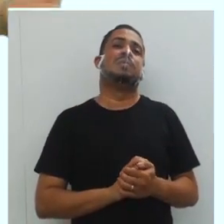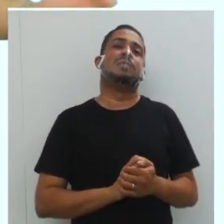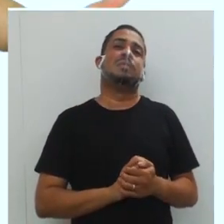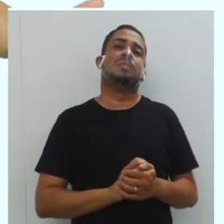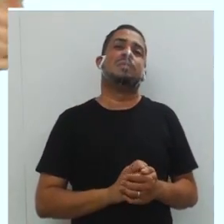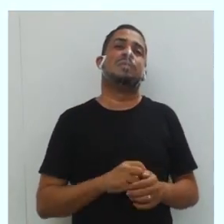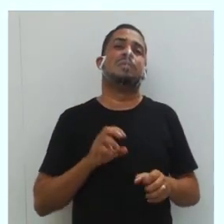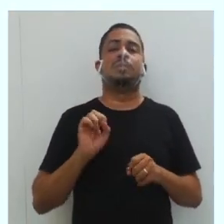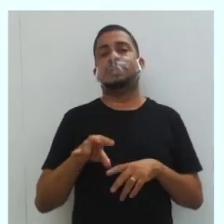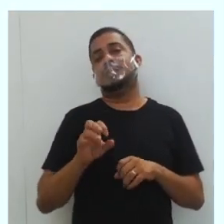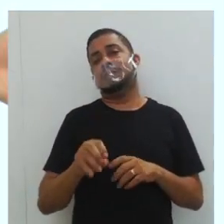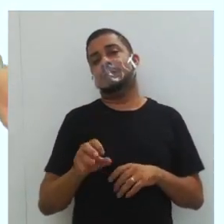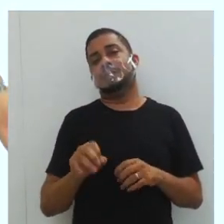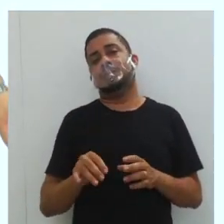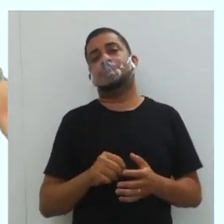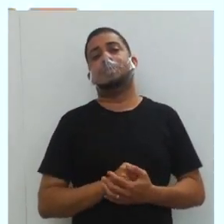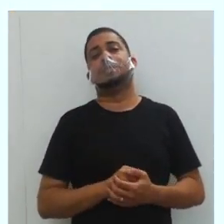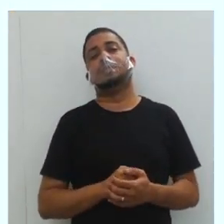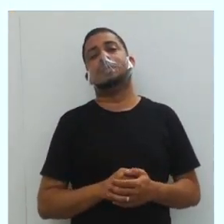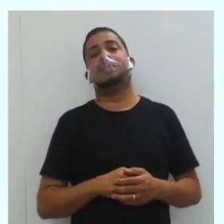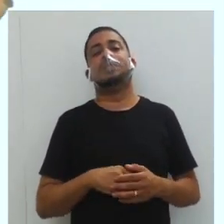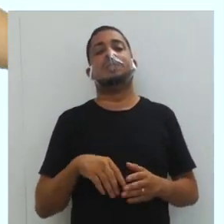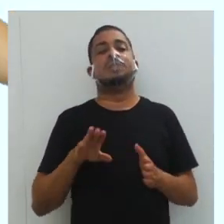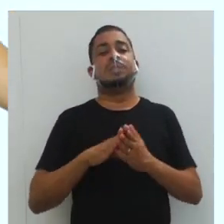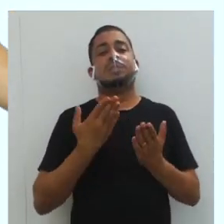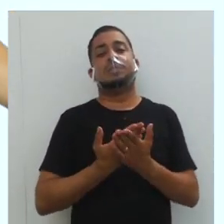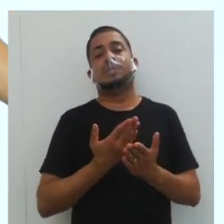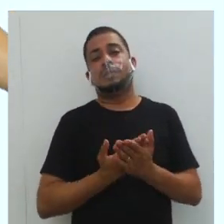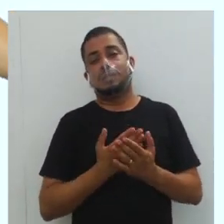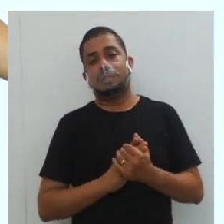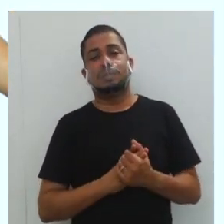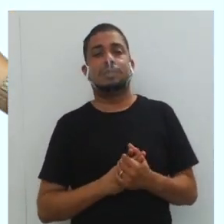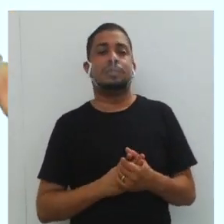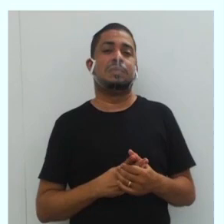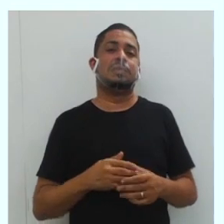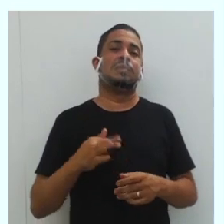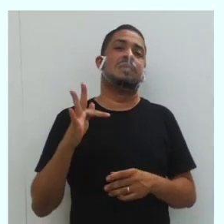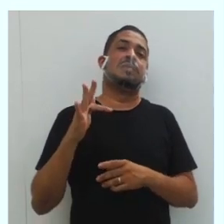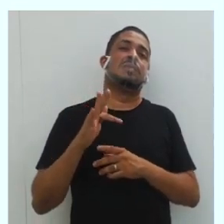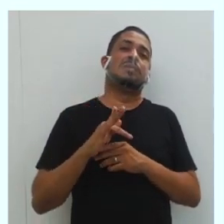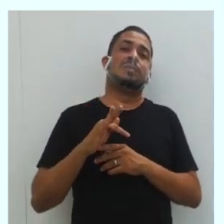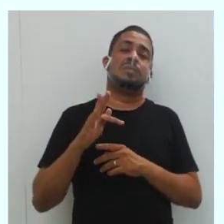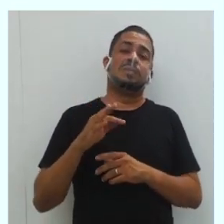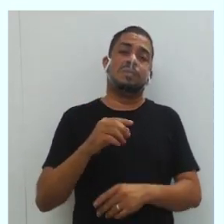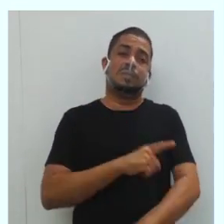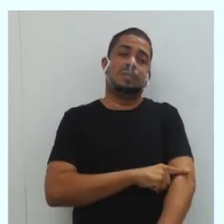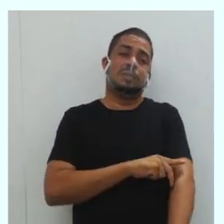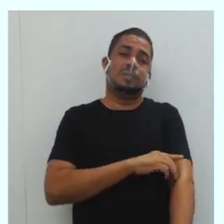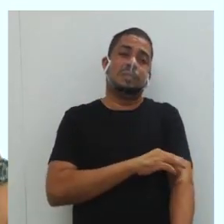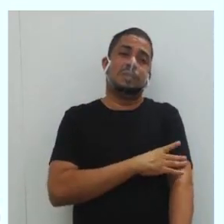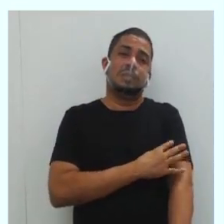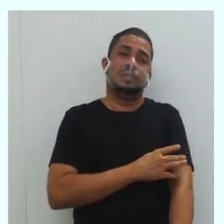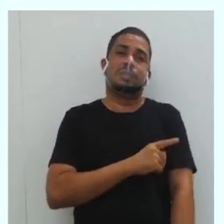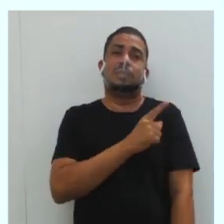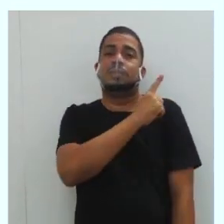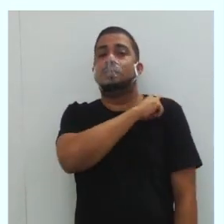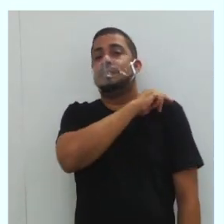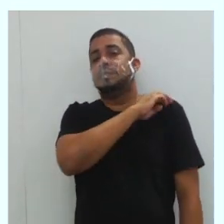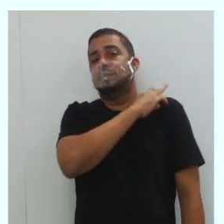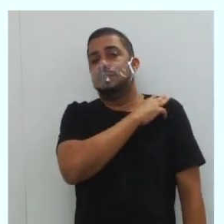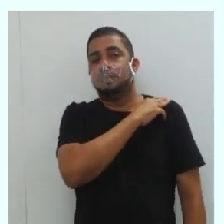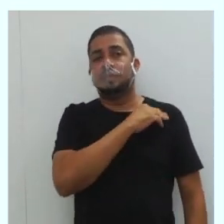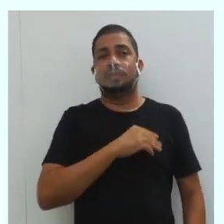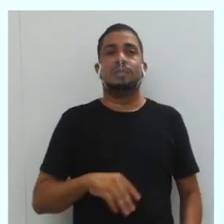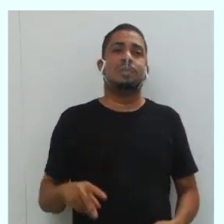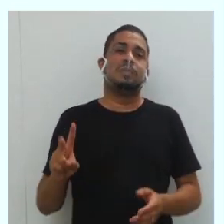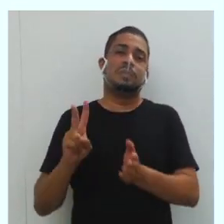certo? O ensino nas escolas do fundamental e médio. E agora nós temos também a questão do índio,